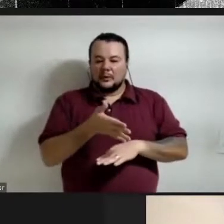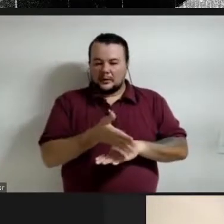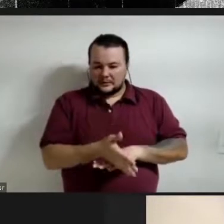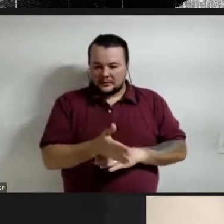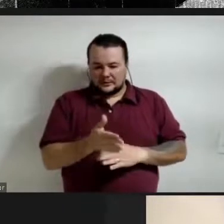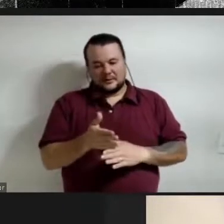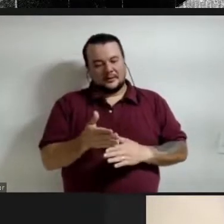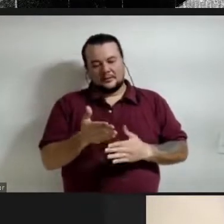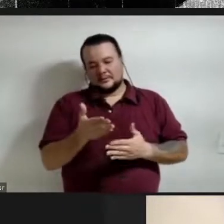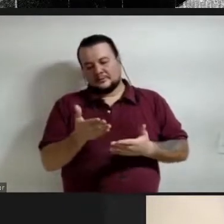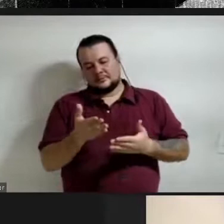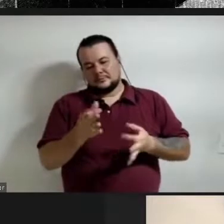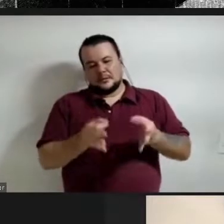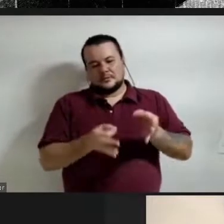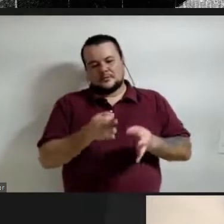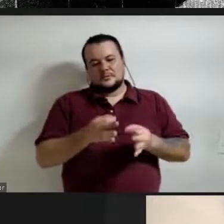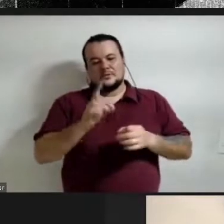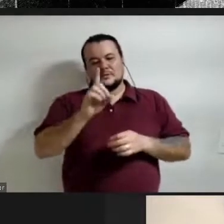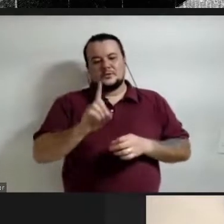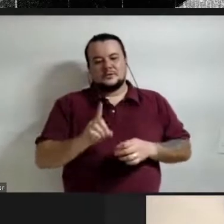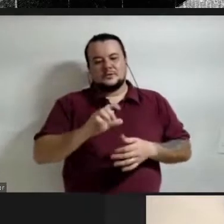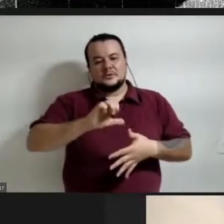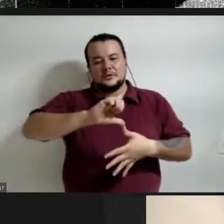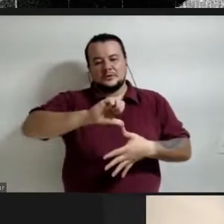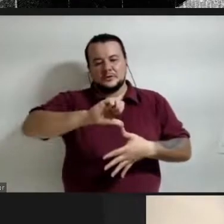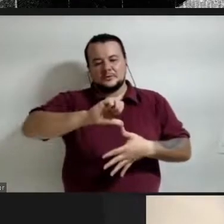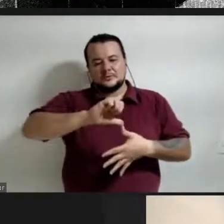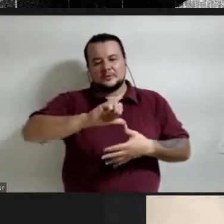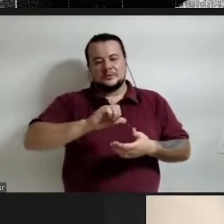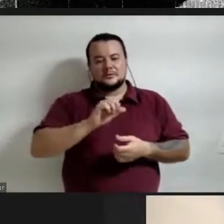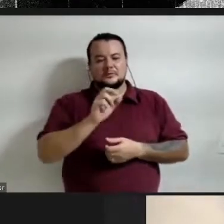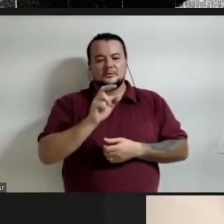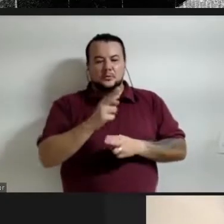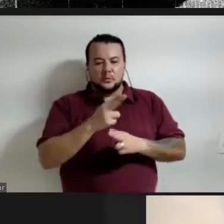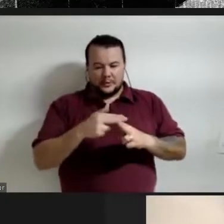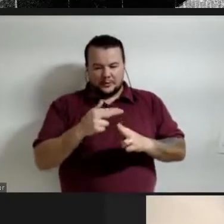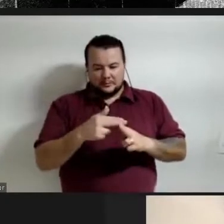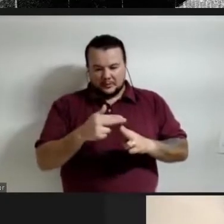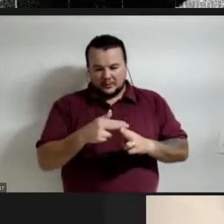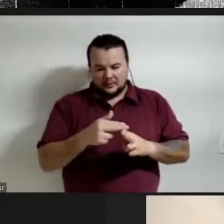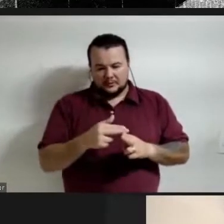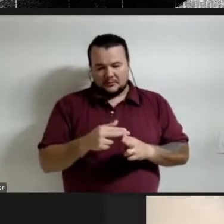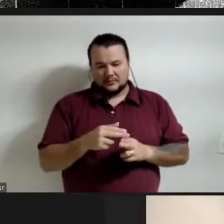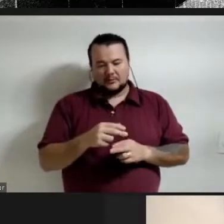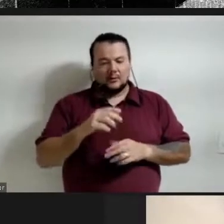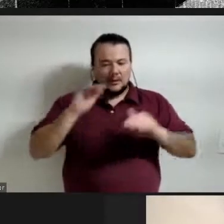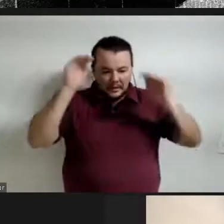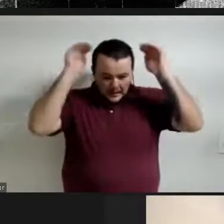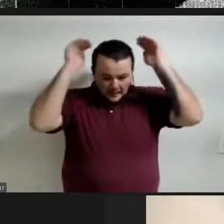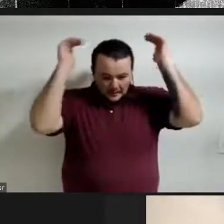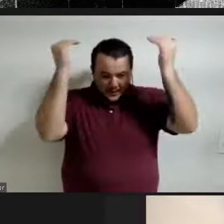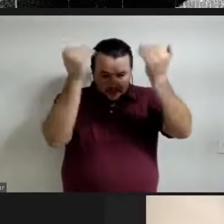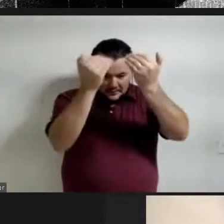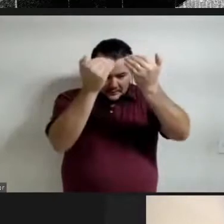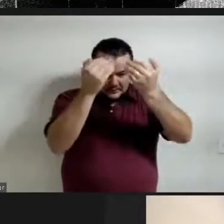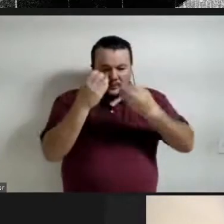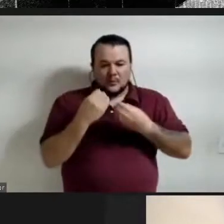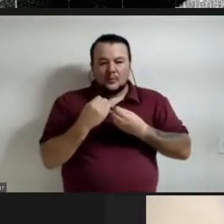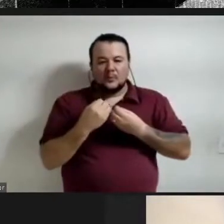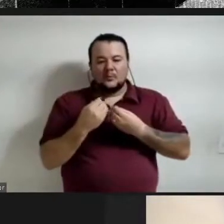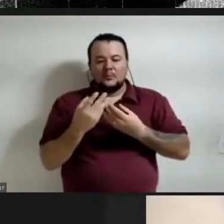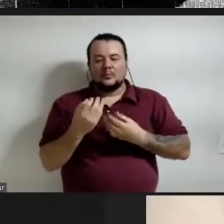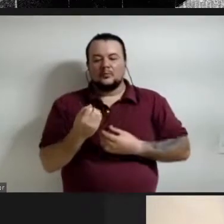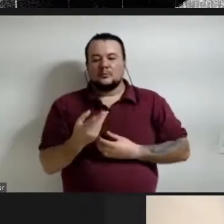UNB UFG e Ciesas México Rebeca muito prazer em te ter